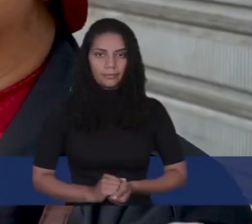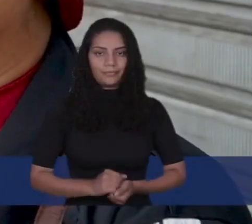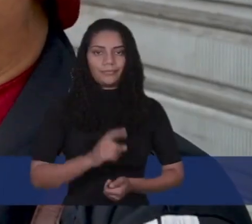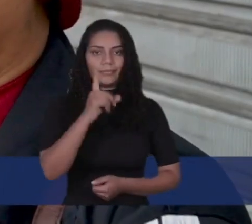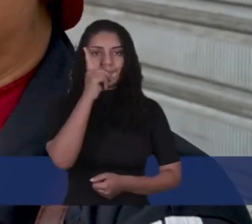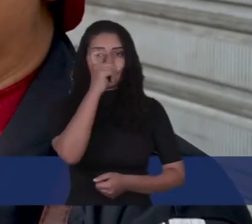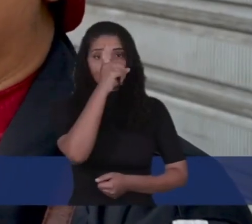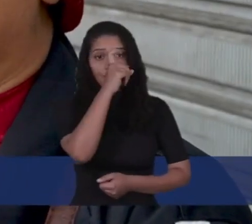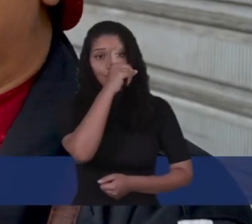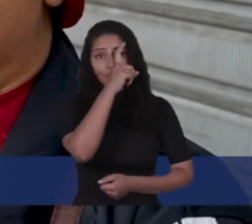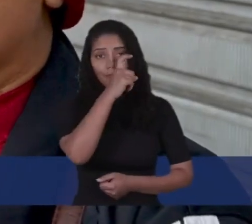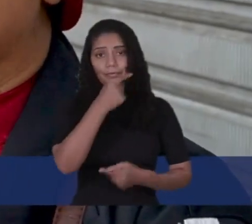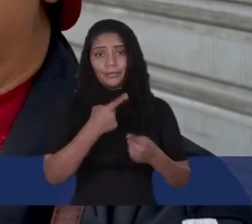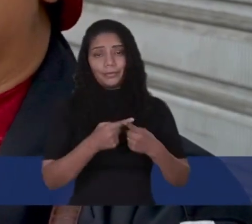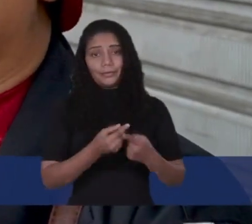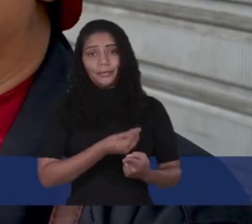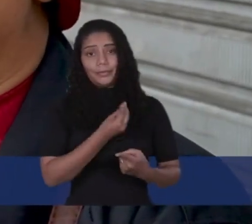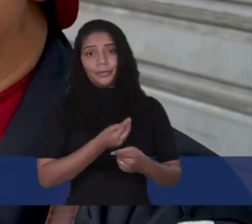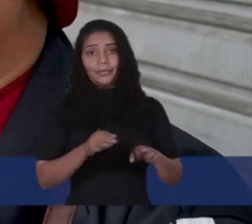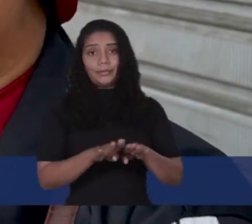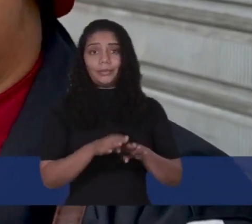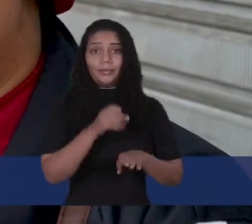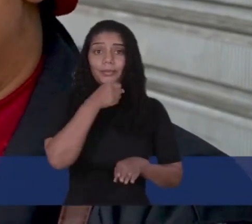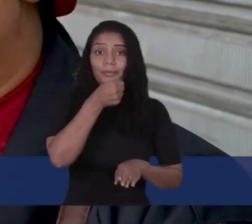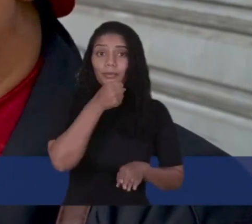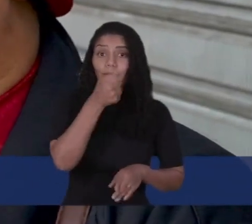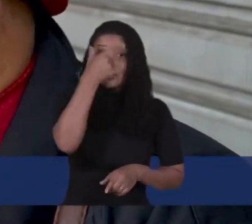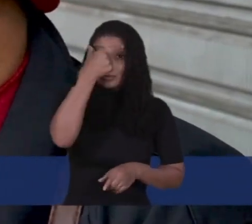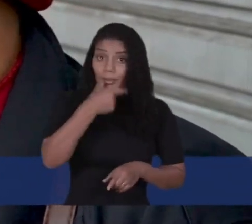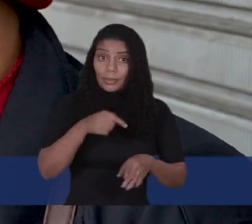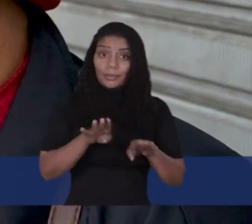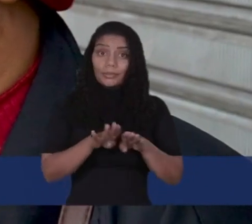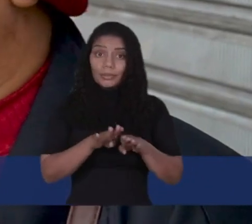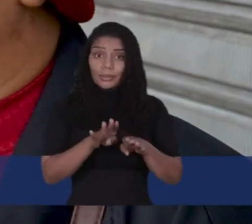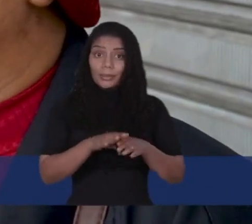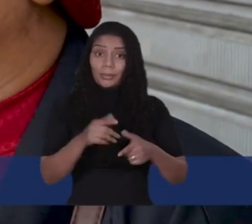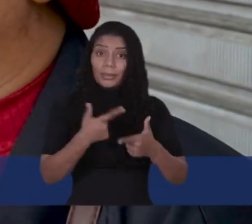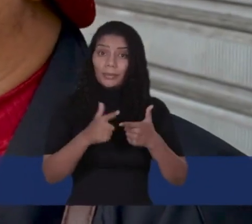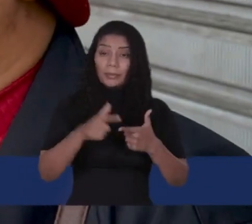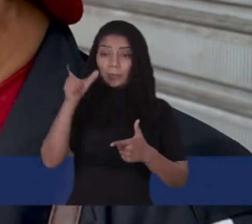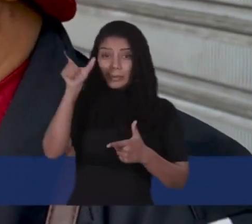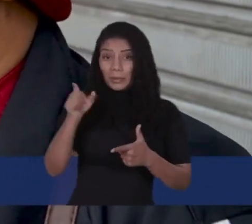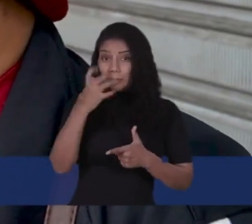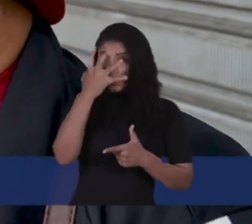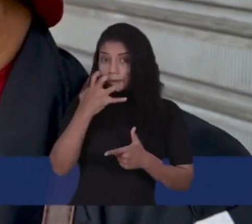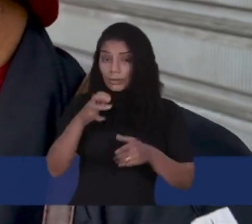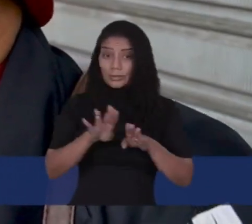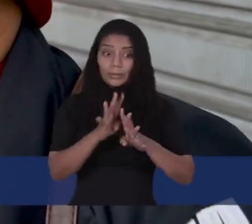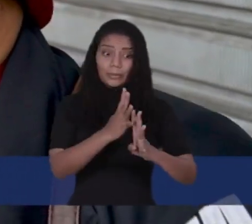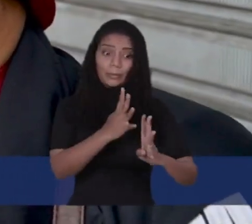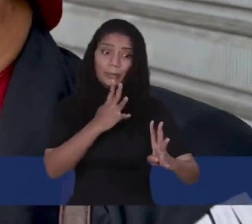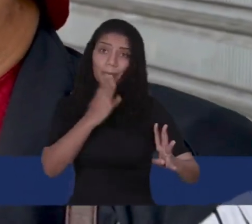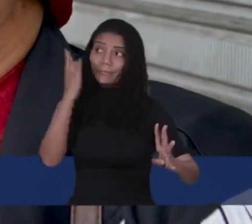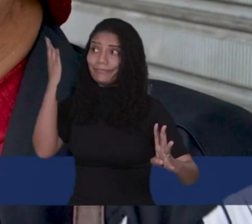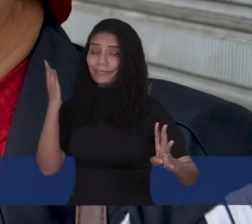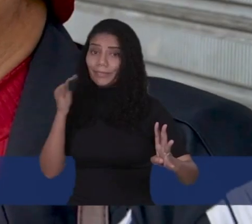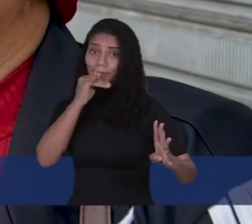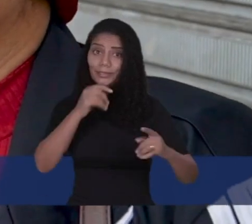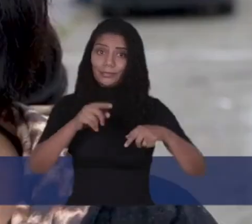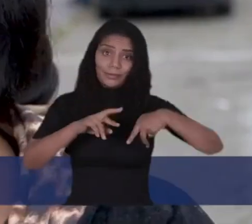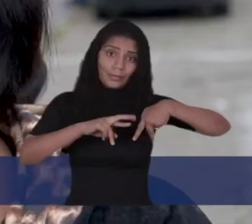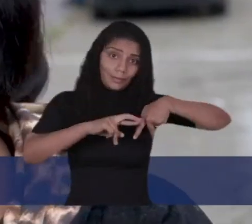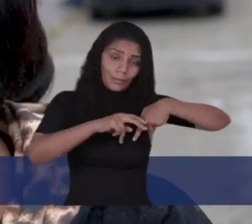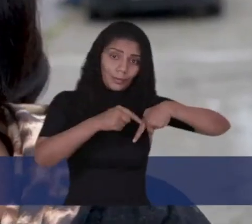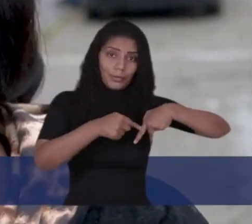É muito desconfortável para os idosos, como eu, que estou com problema de coluna, como estou na fila para operar um